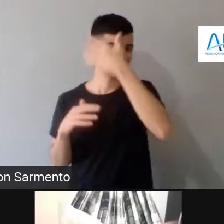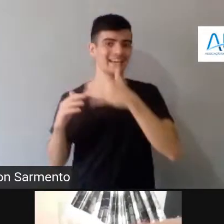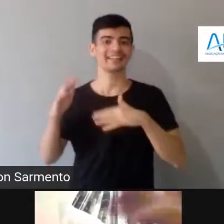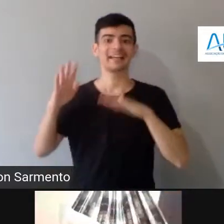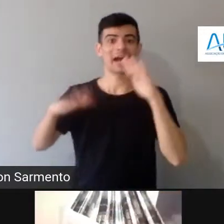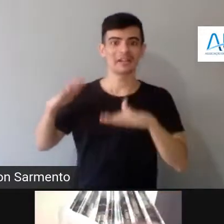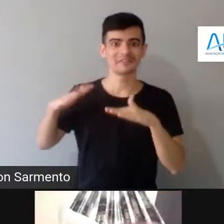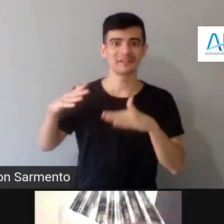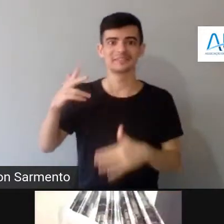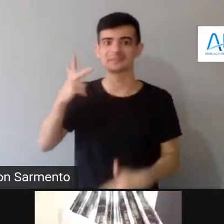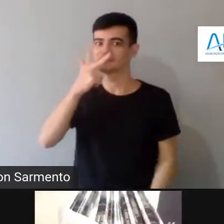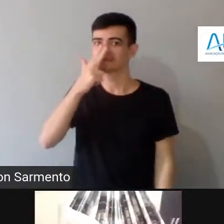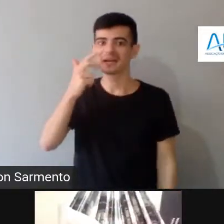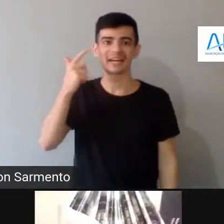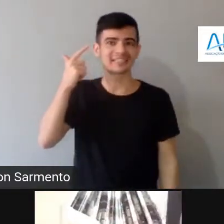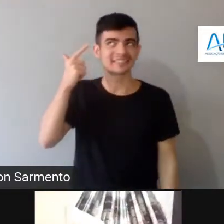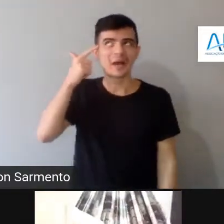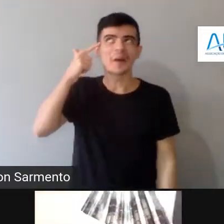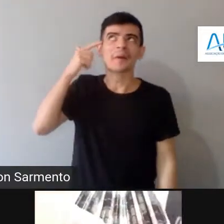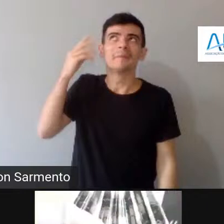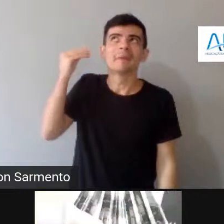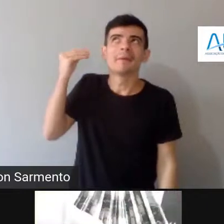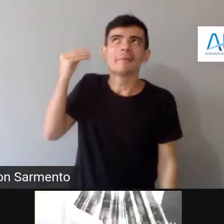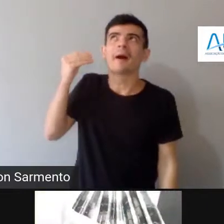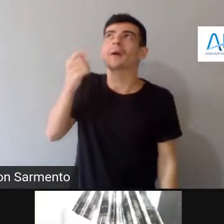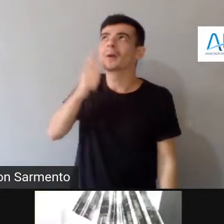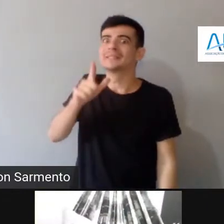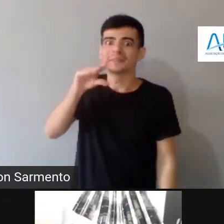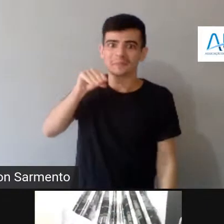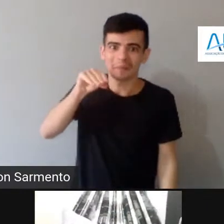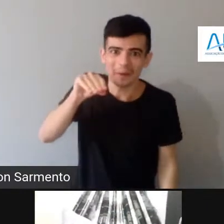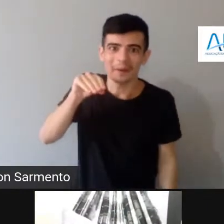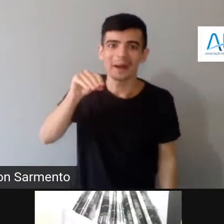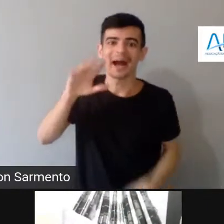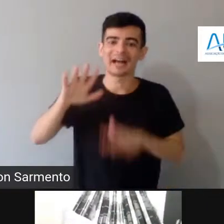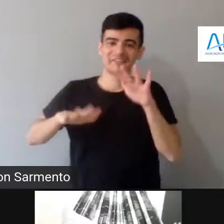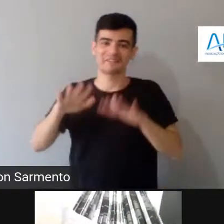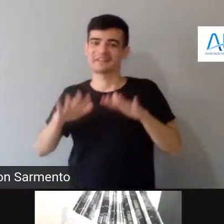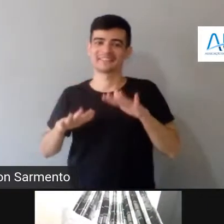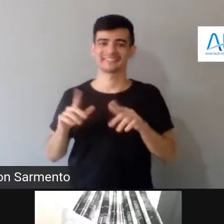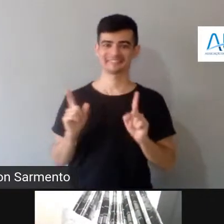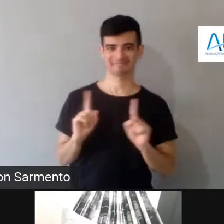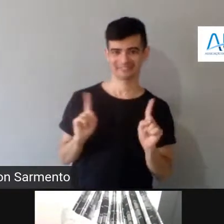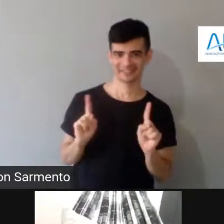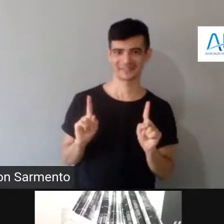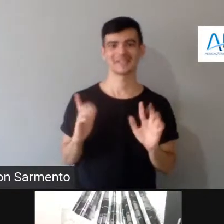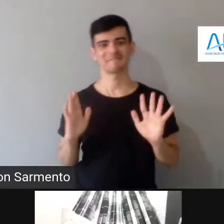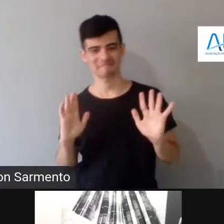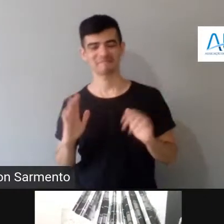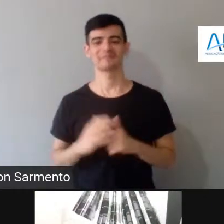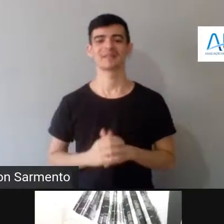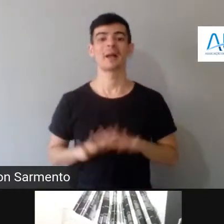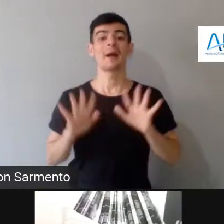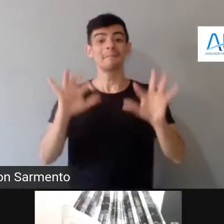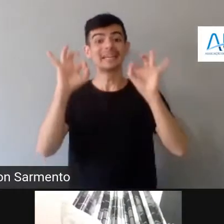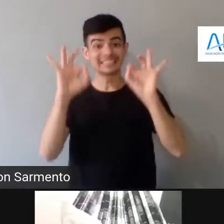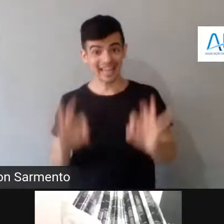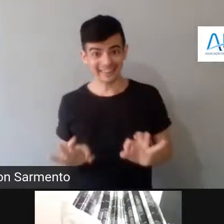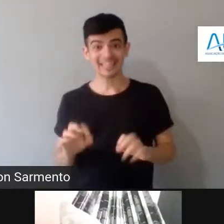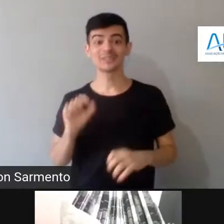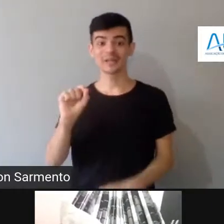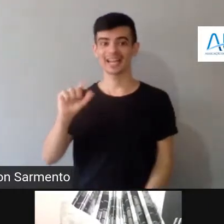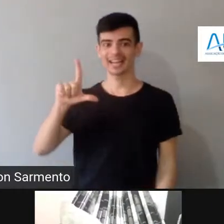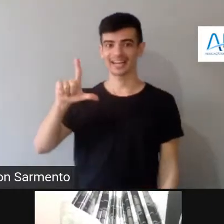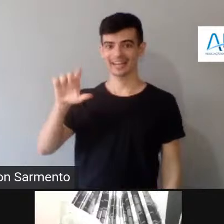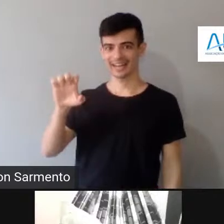aí vai saindo alguma coisa. E, às vezes, eu tenho muita certeza que em muitas conversas com a Letícia, não sou